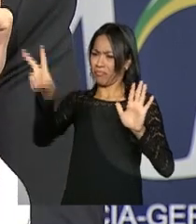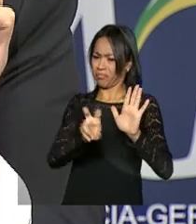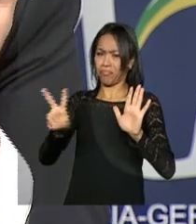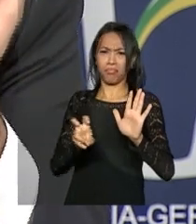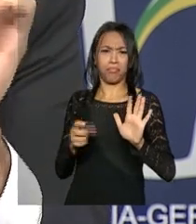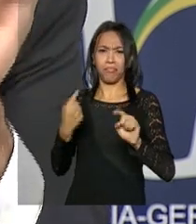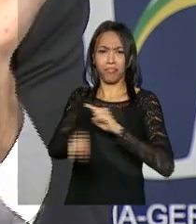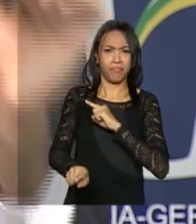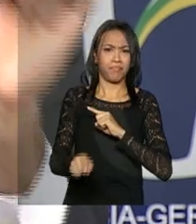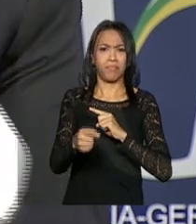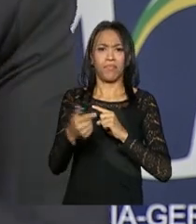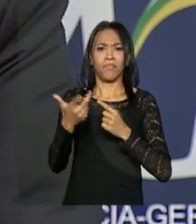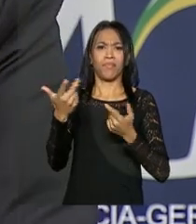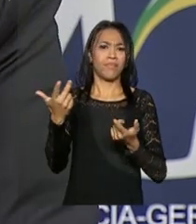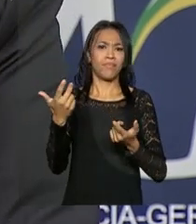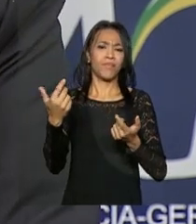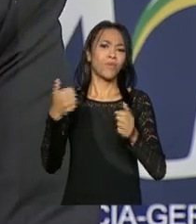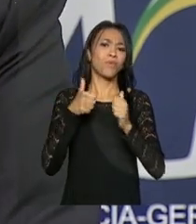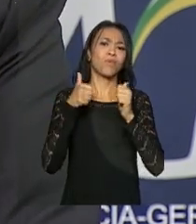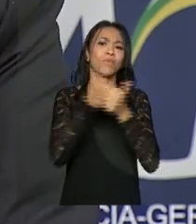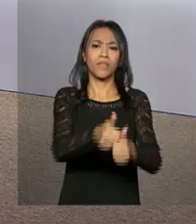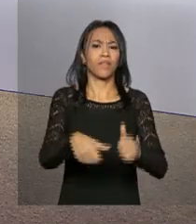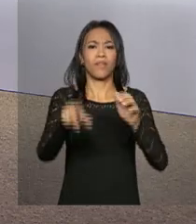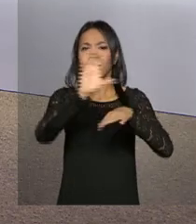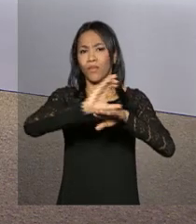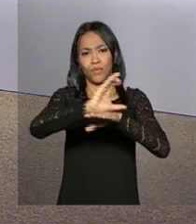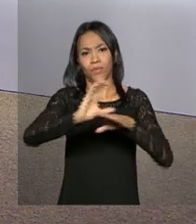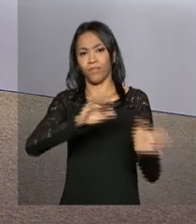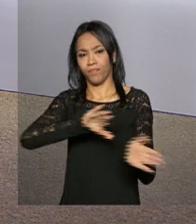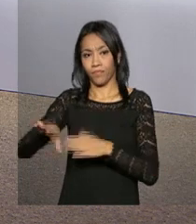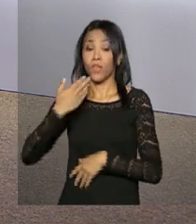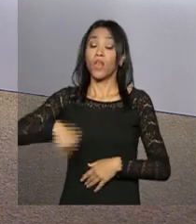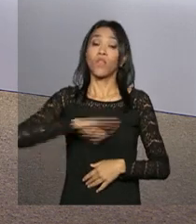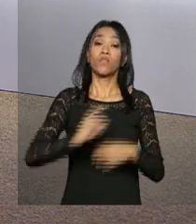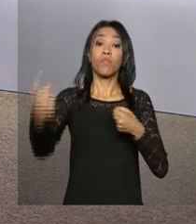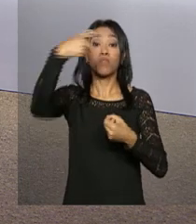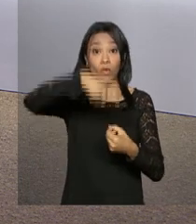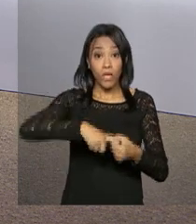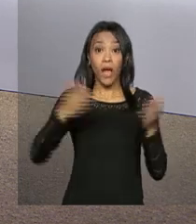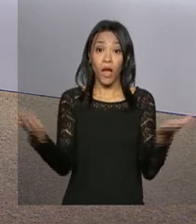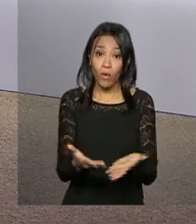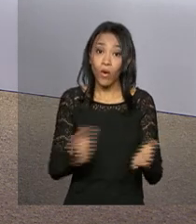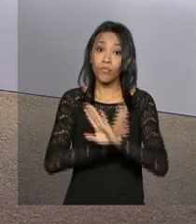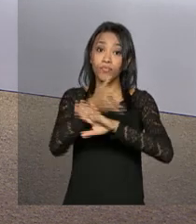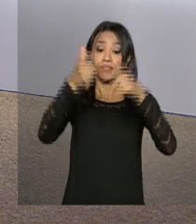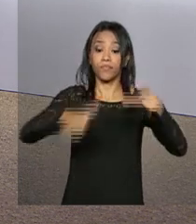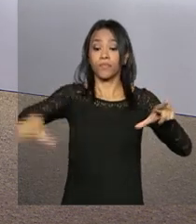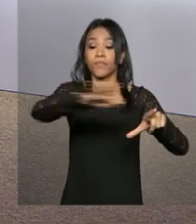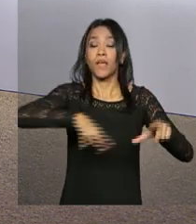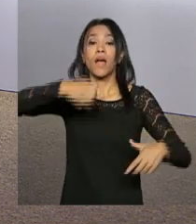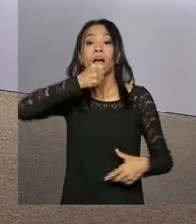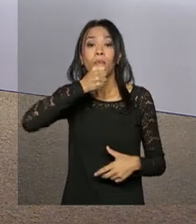fazer, ofende vários dispositivos da Constituição Federal. Nós vamos voltar ao vivo ao Palácio do Planalto. repórter